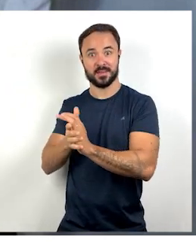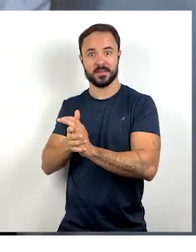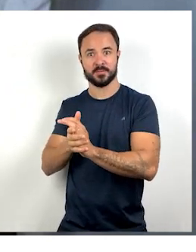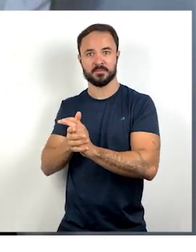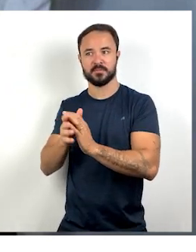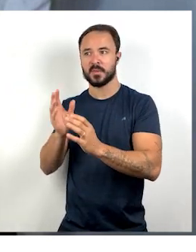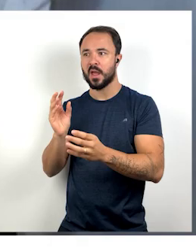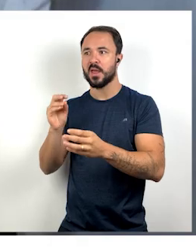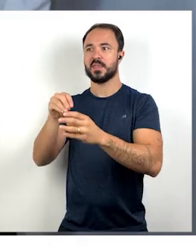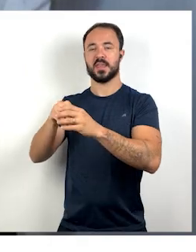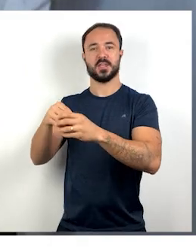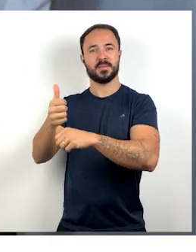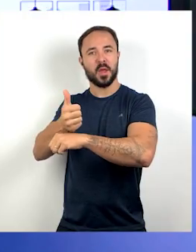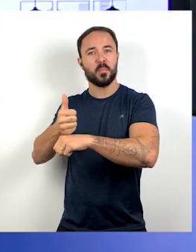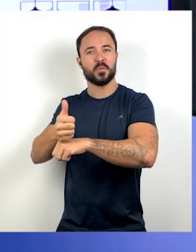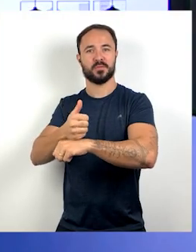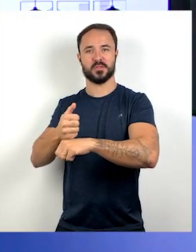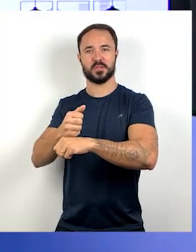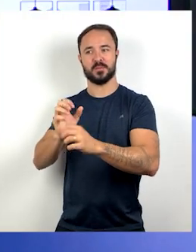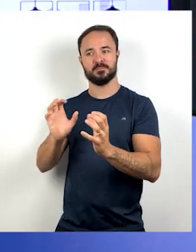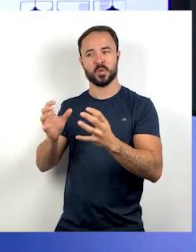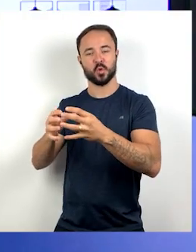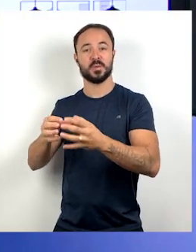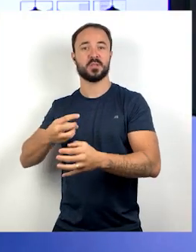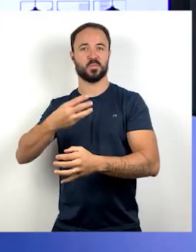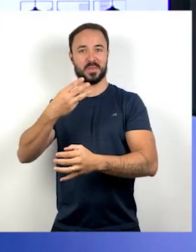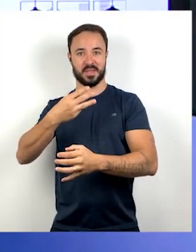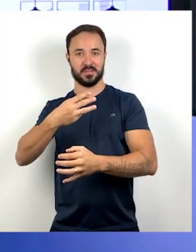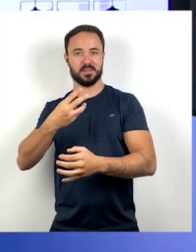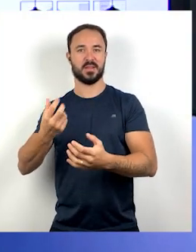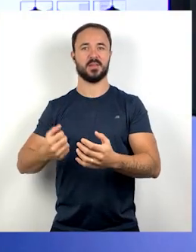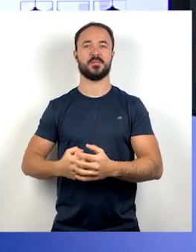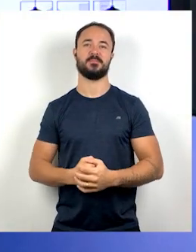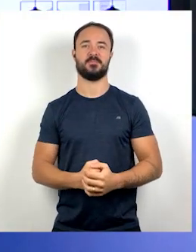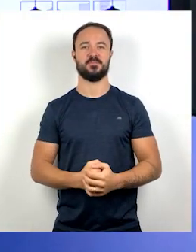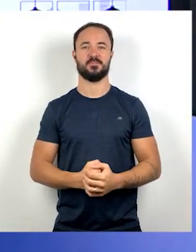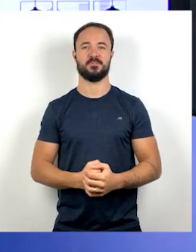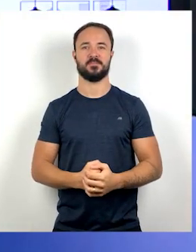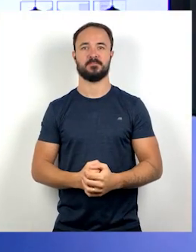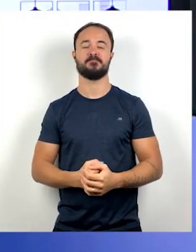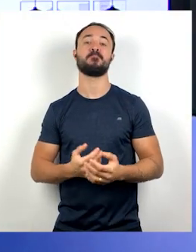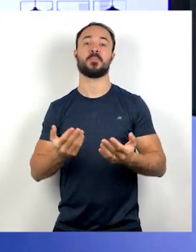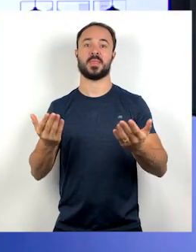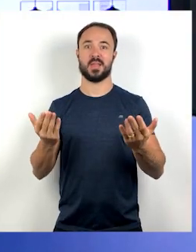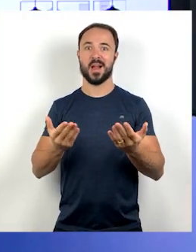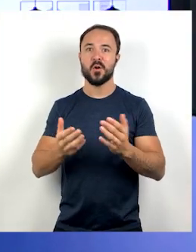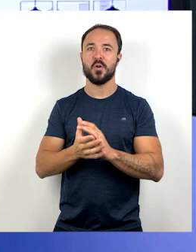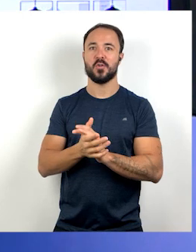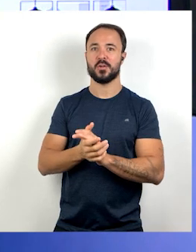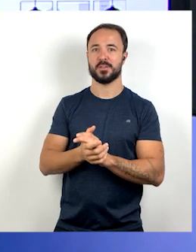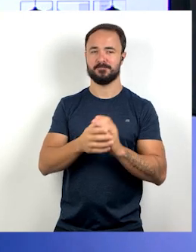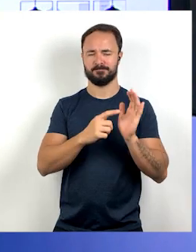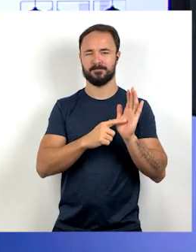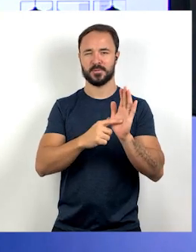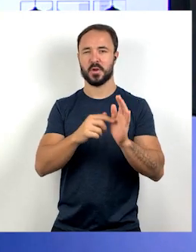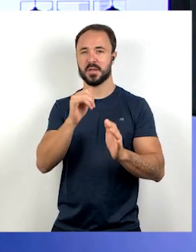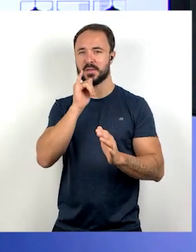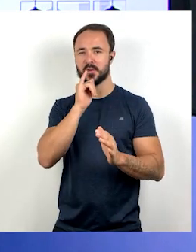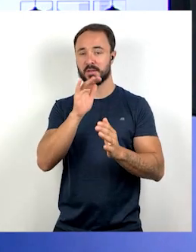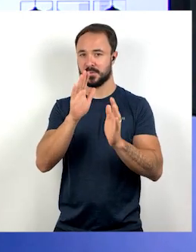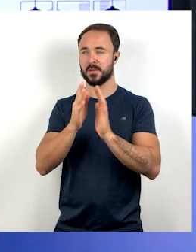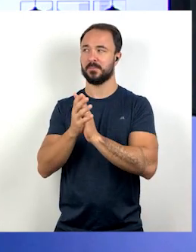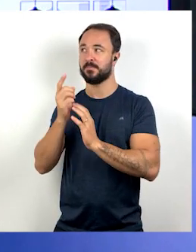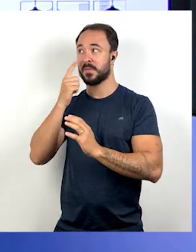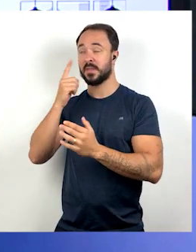terciário da nossa economia. Agora nós vamos destacar um fato muito importante no nosso mercado de trabalho,